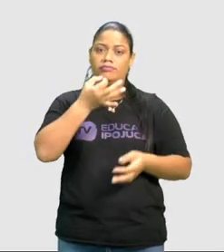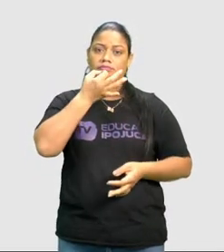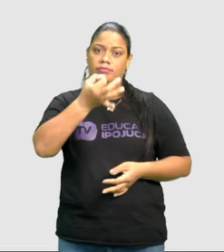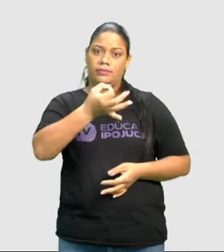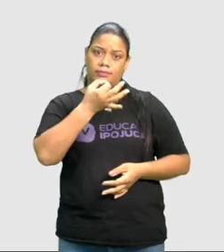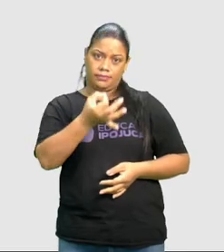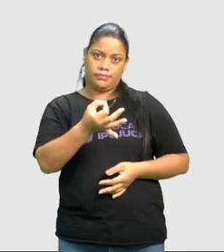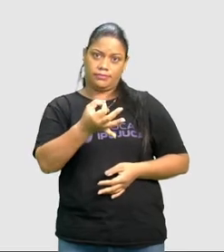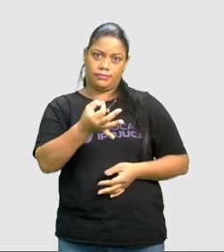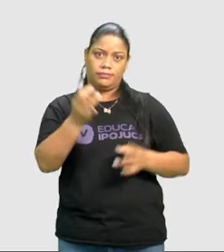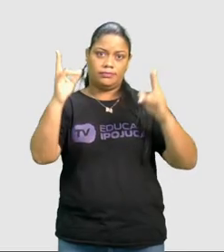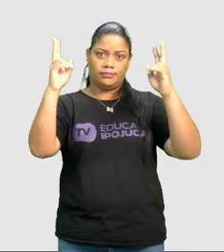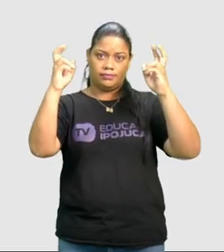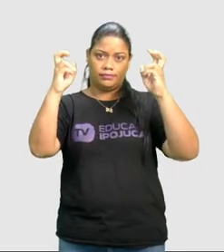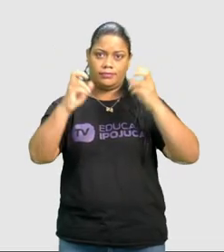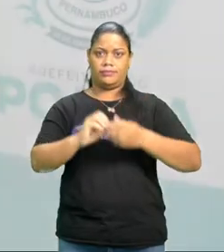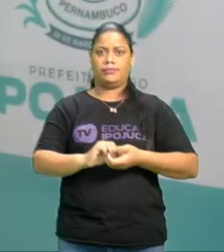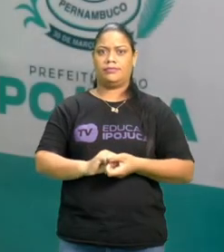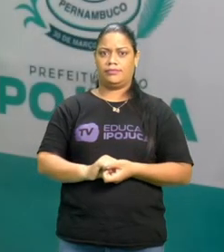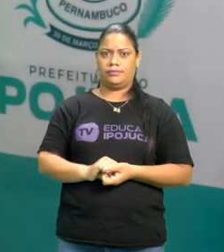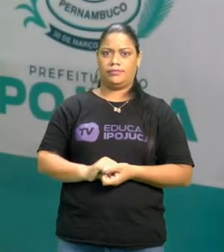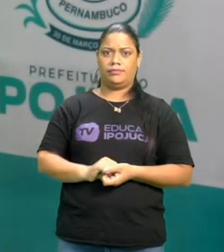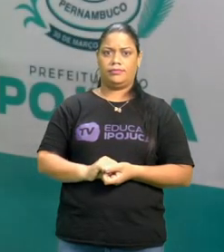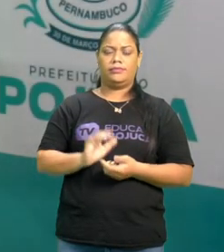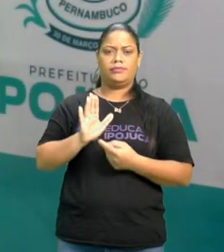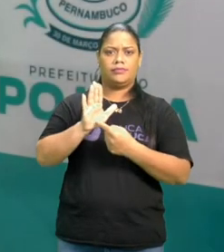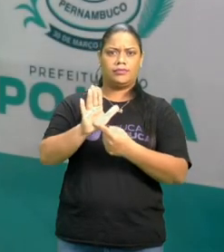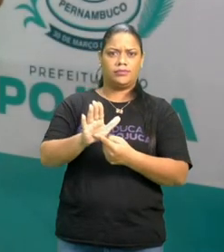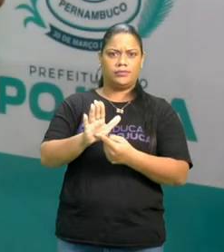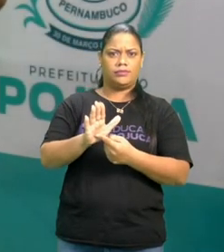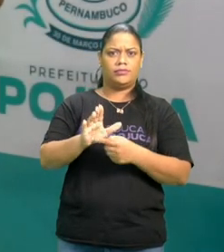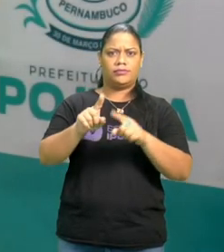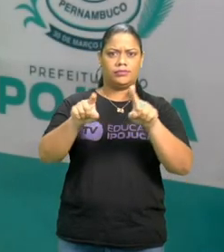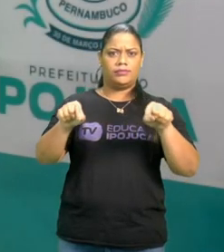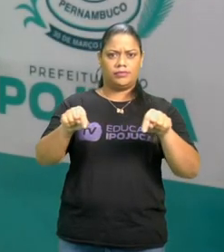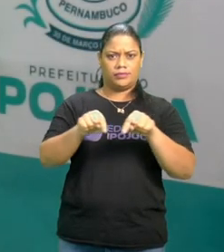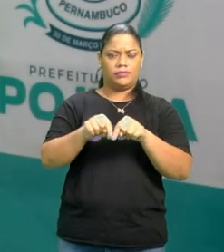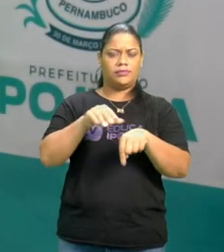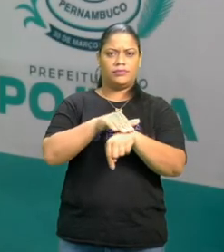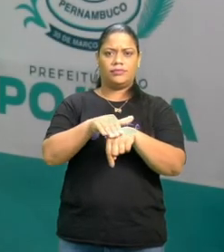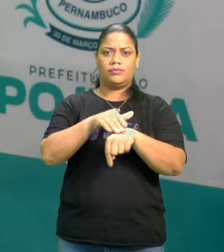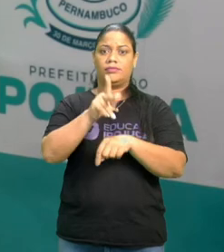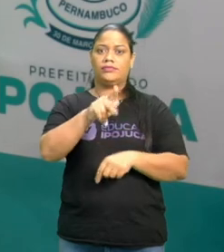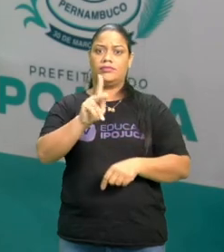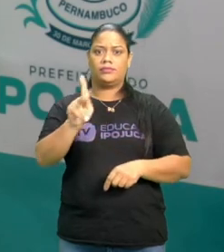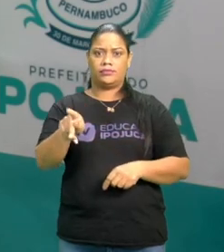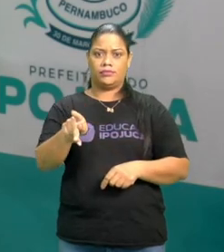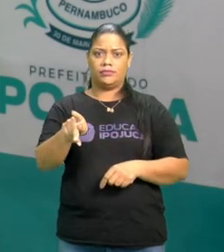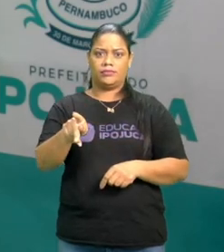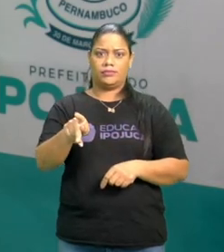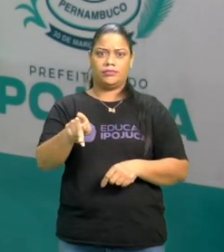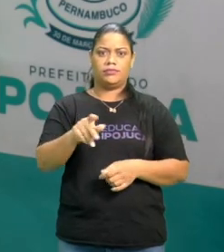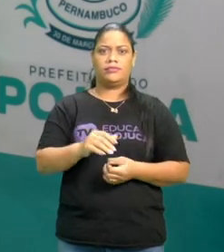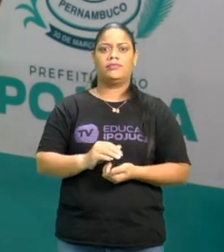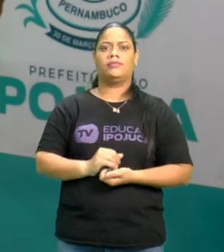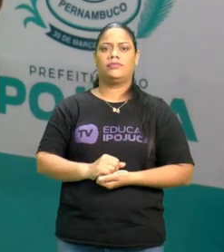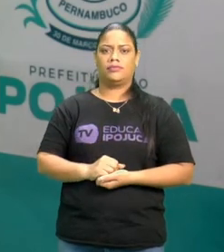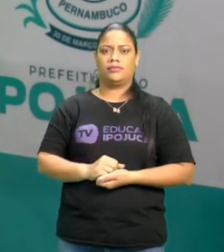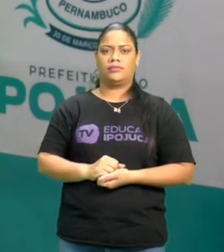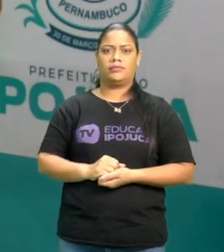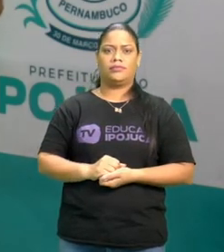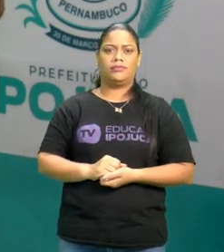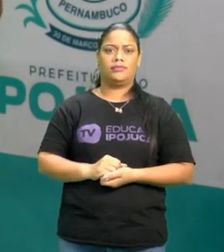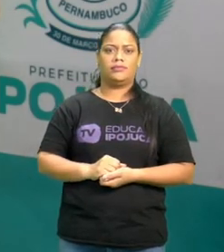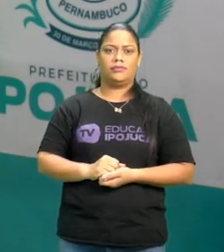sobre essa questão. Leve sua opinião para a sala de aula, converse com o seu professor ou a professora e